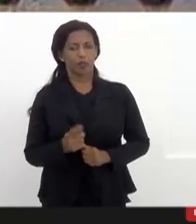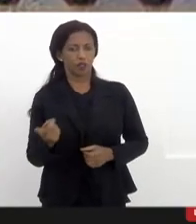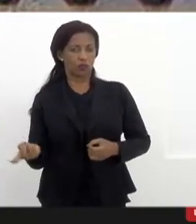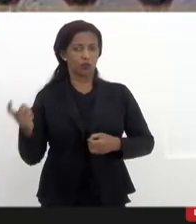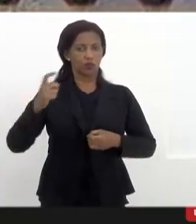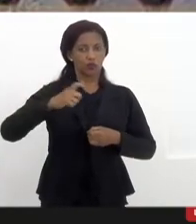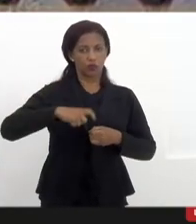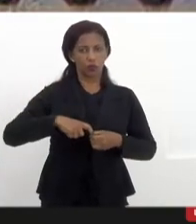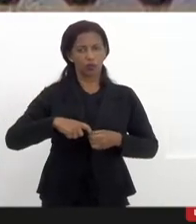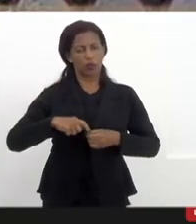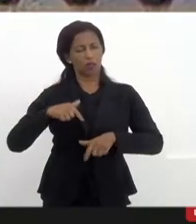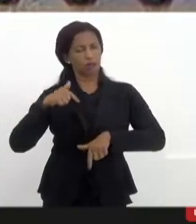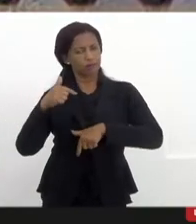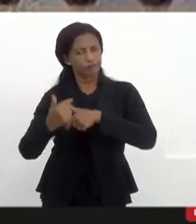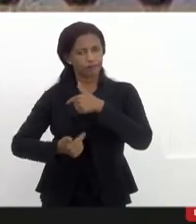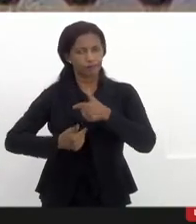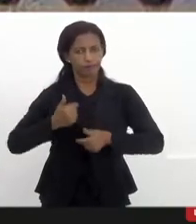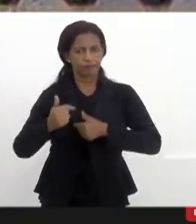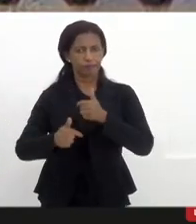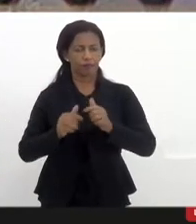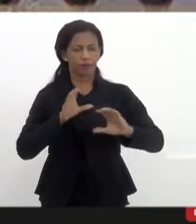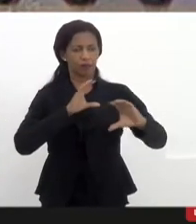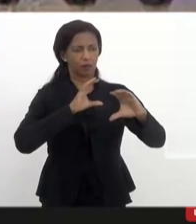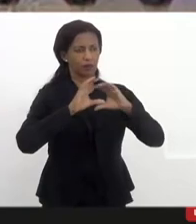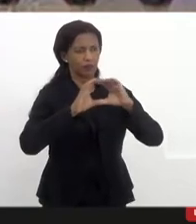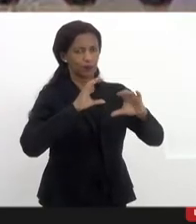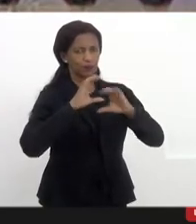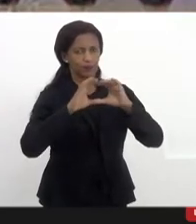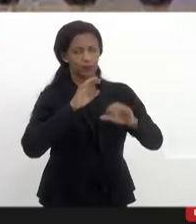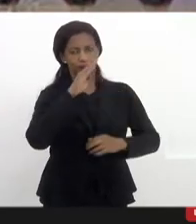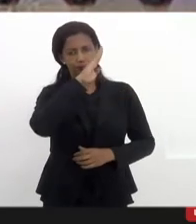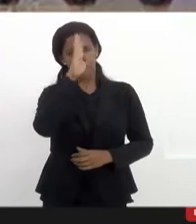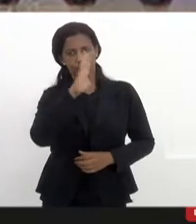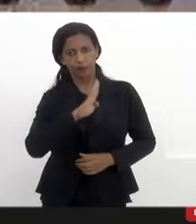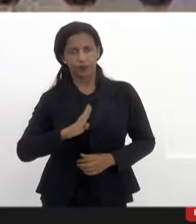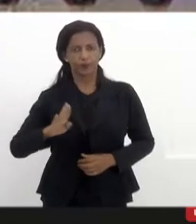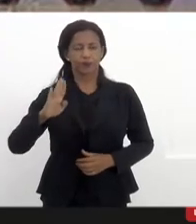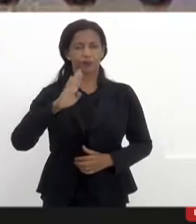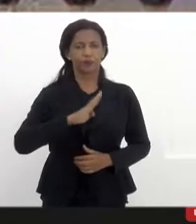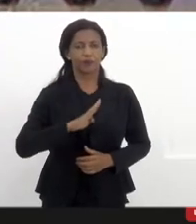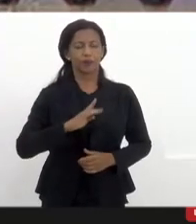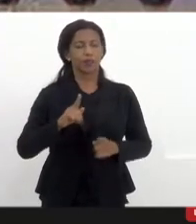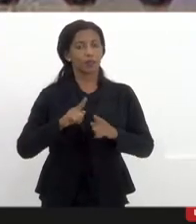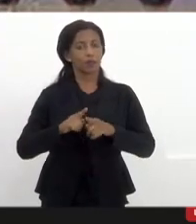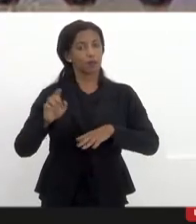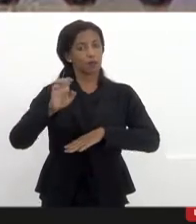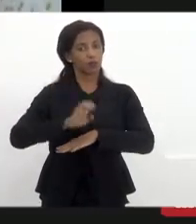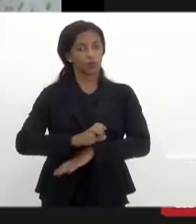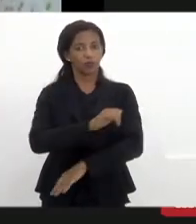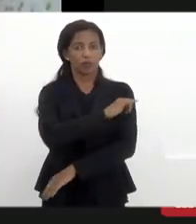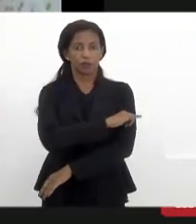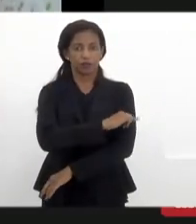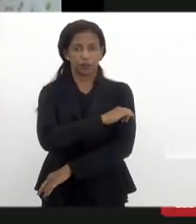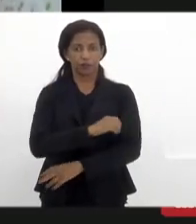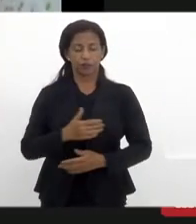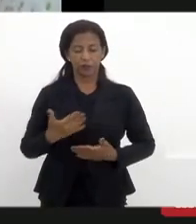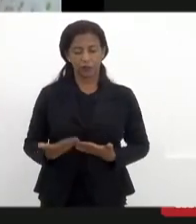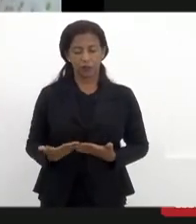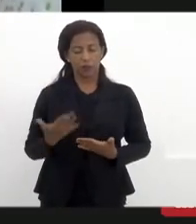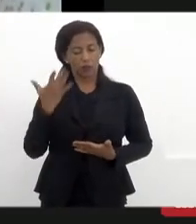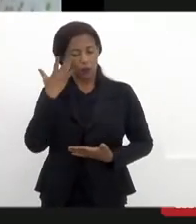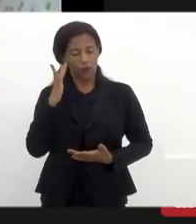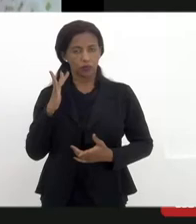retomar essa luta pela comunicação no Brasil e no estado do Rio de Janeiro. então, acho que um